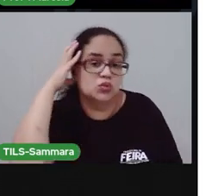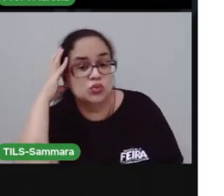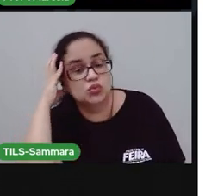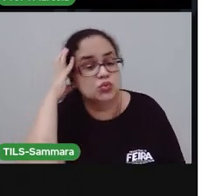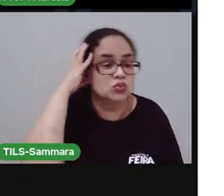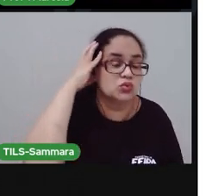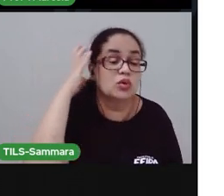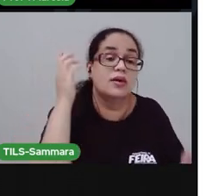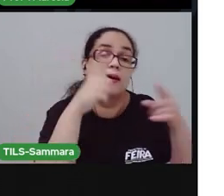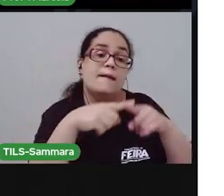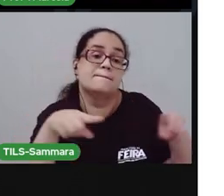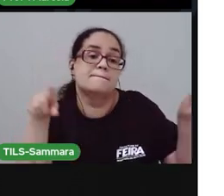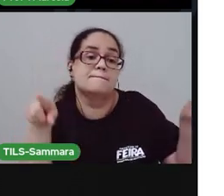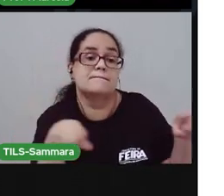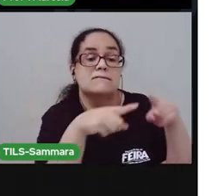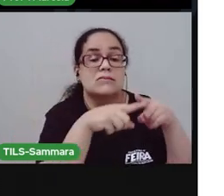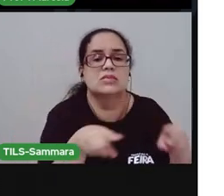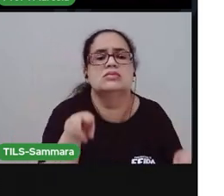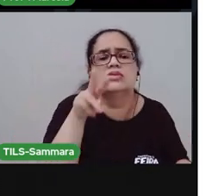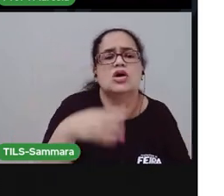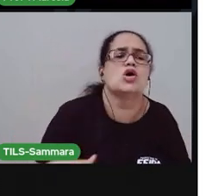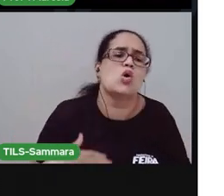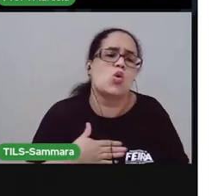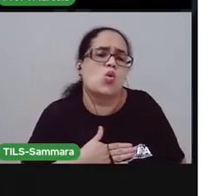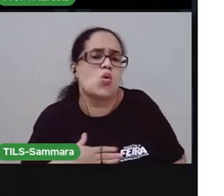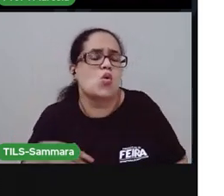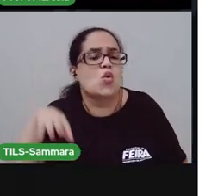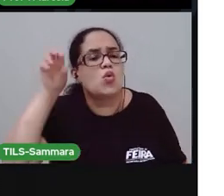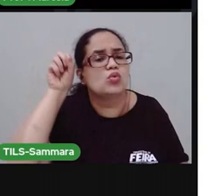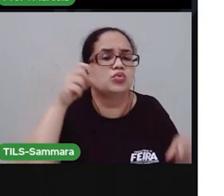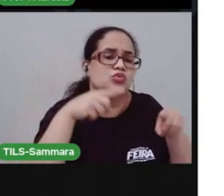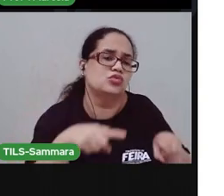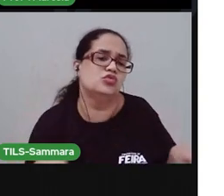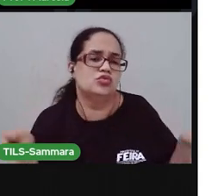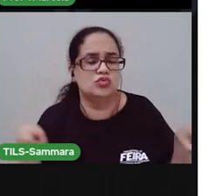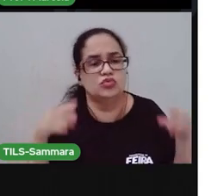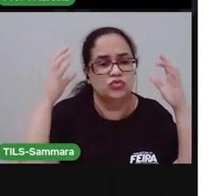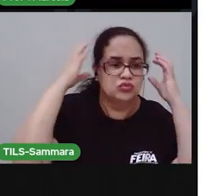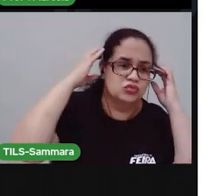As músicas. Ó, quem aí gosta de ouvir uma música no fone de ouvido?